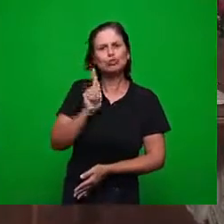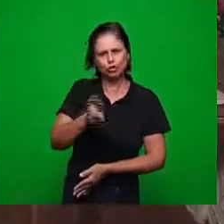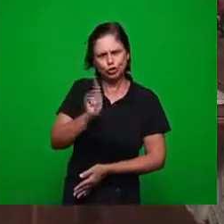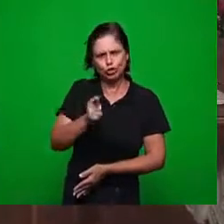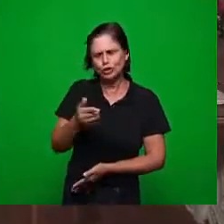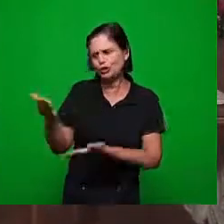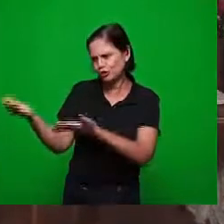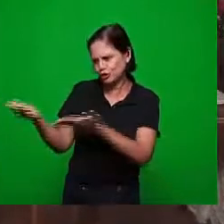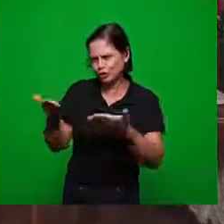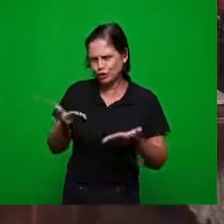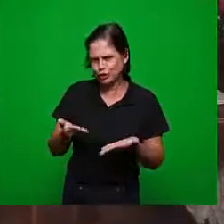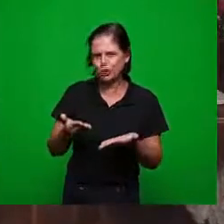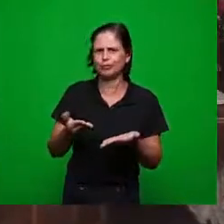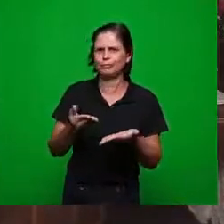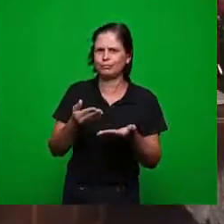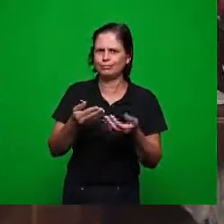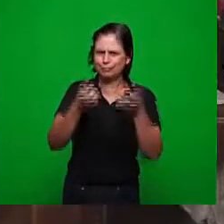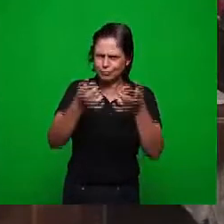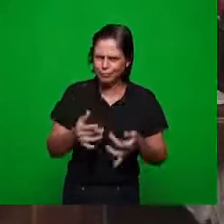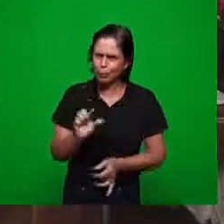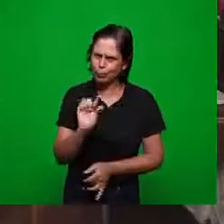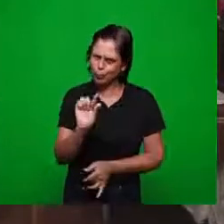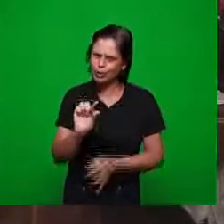introdutória a respeito deste assunto